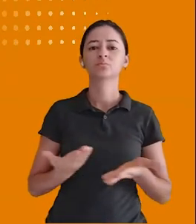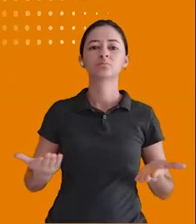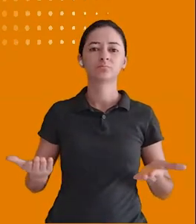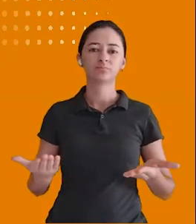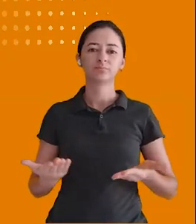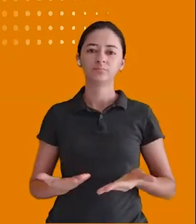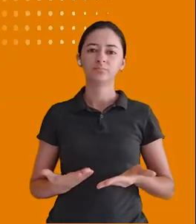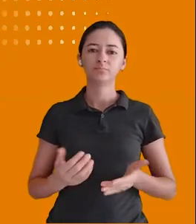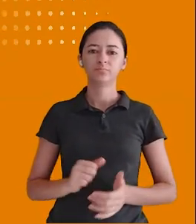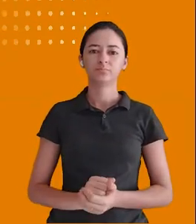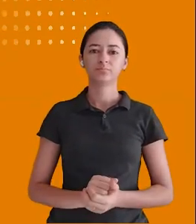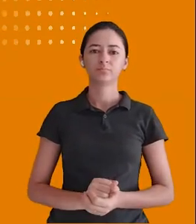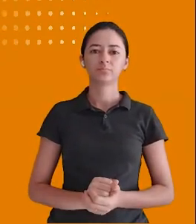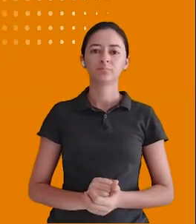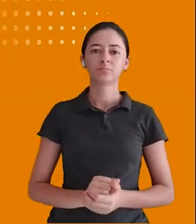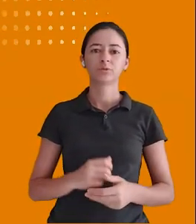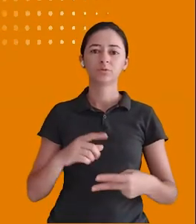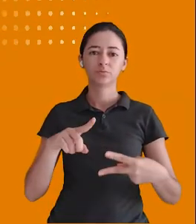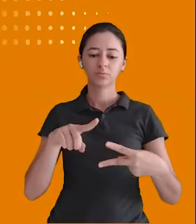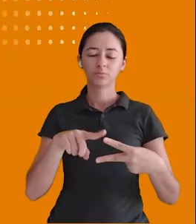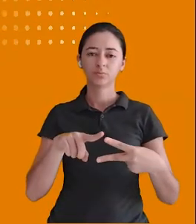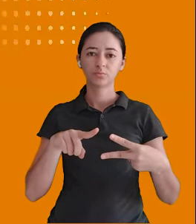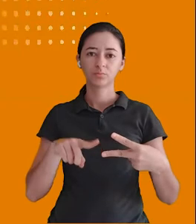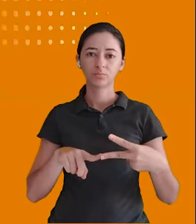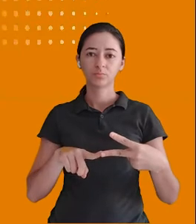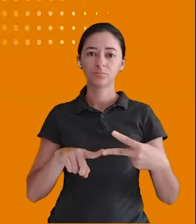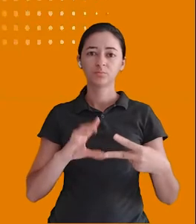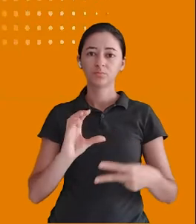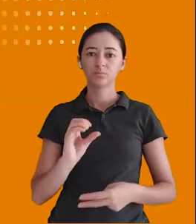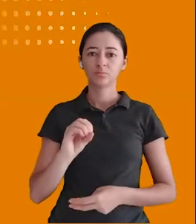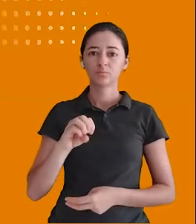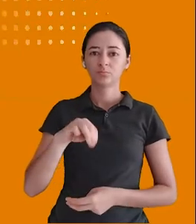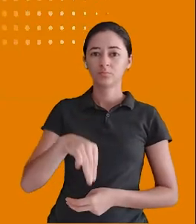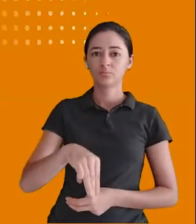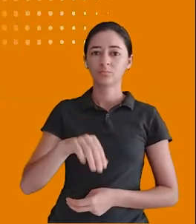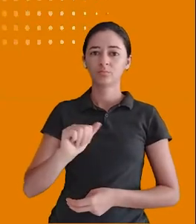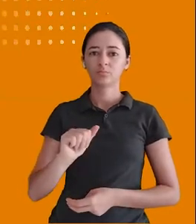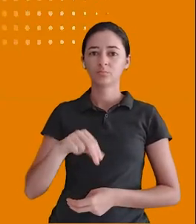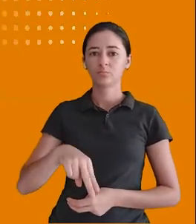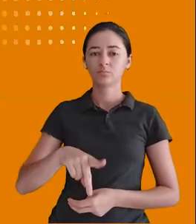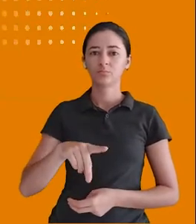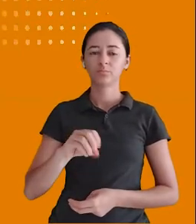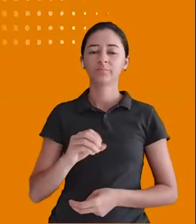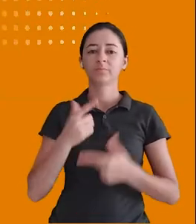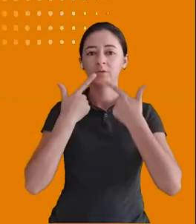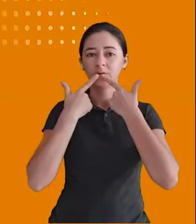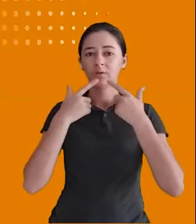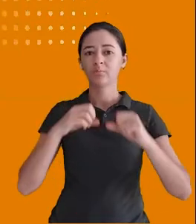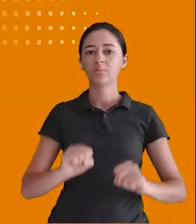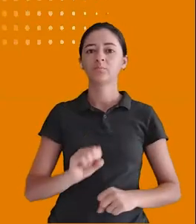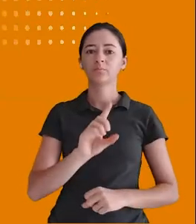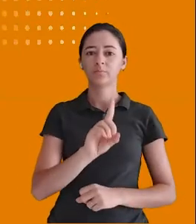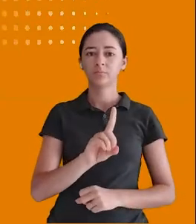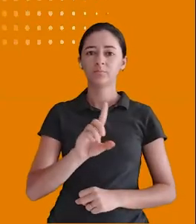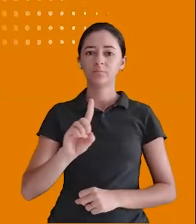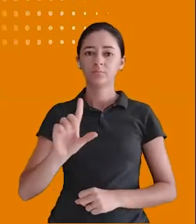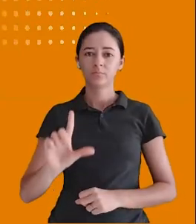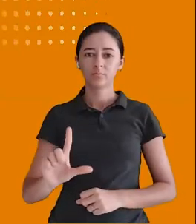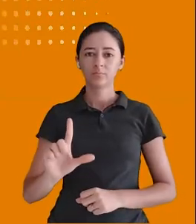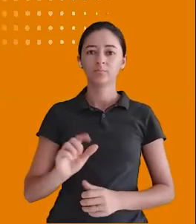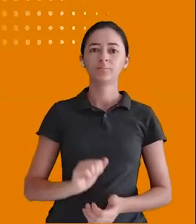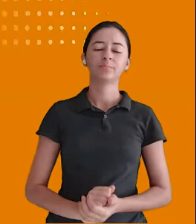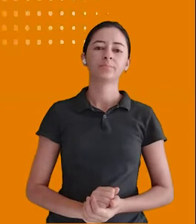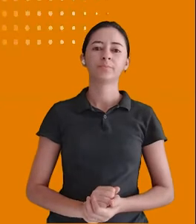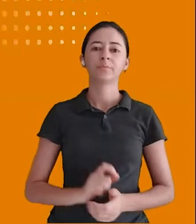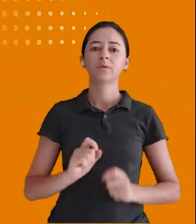os dois últimos comandos da linguagem DDL Dos comandos DDL, que é